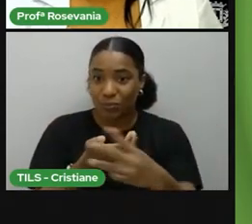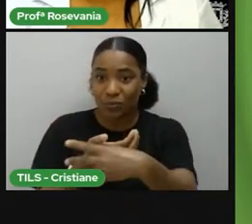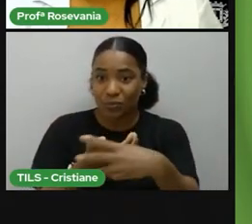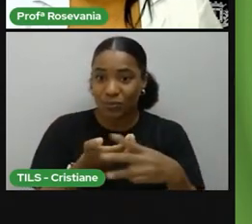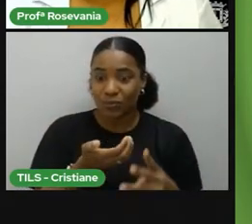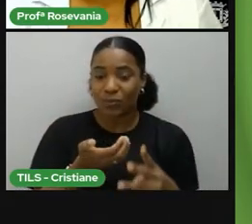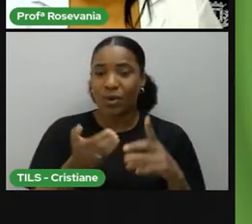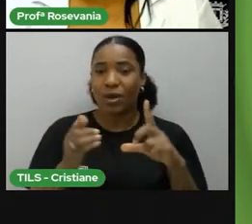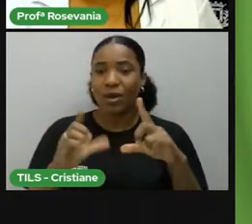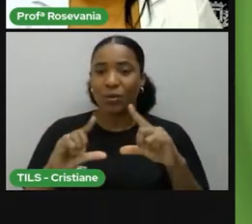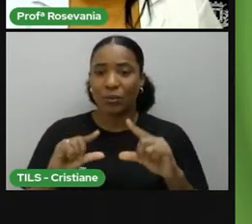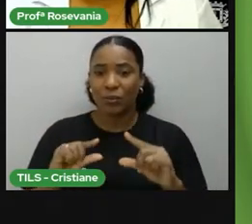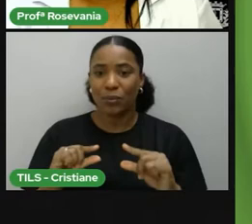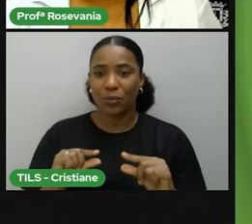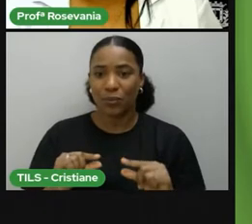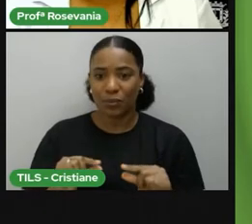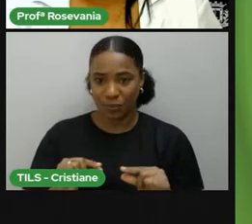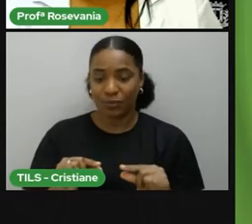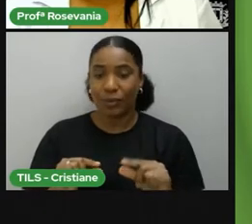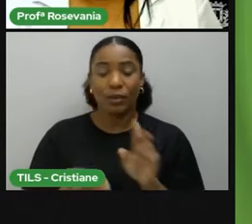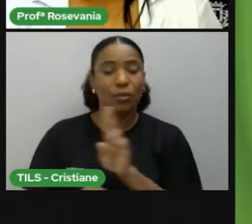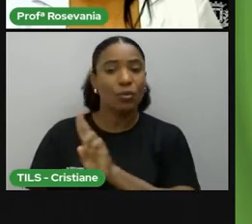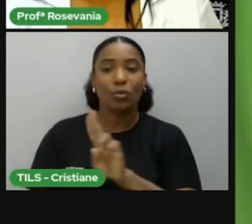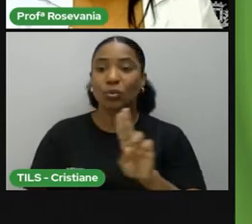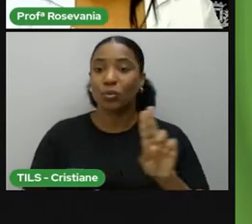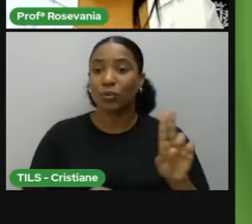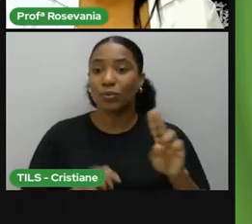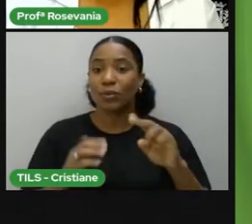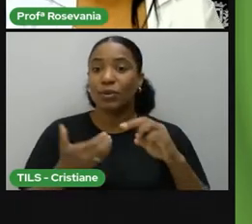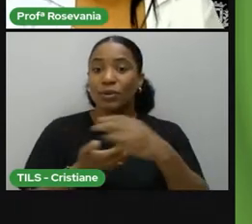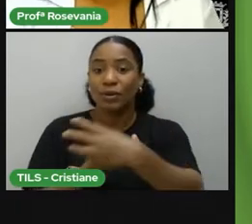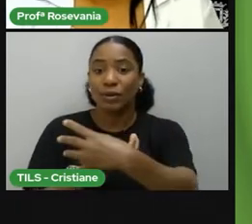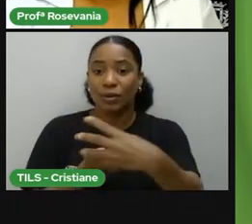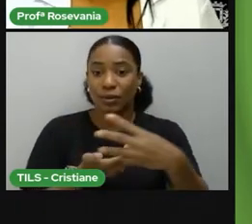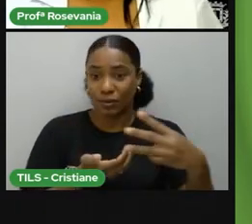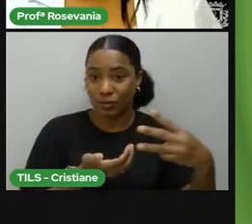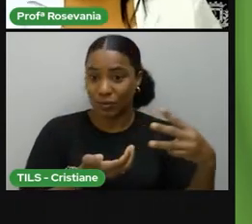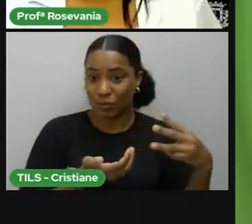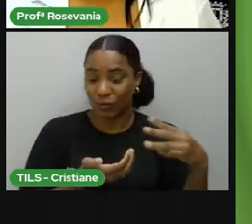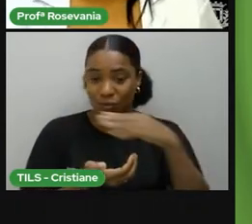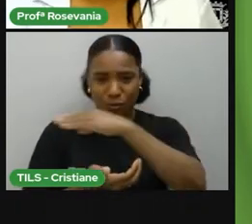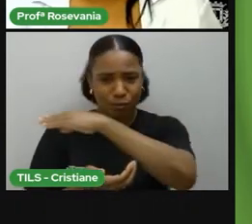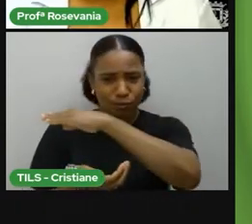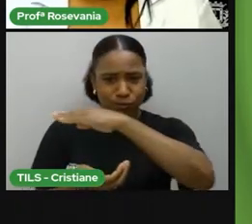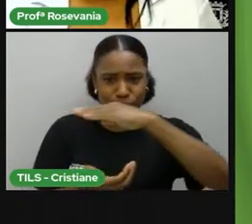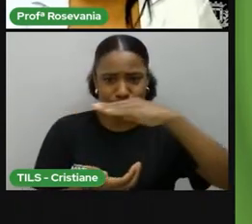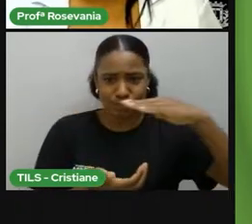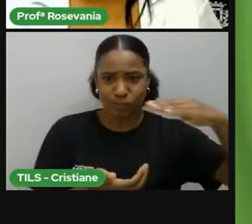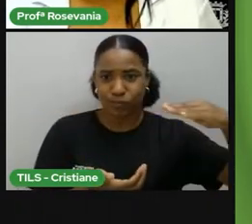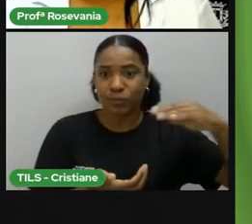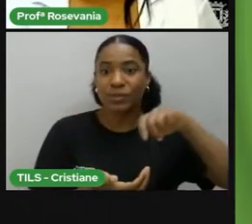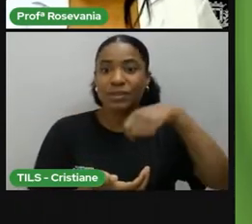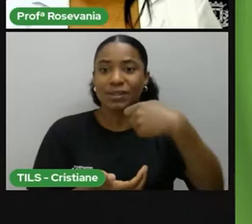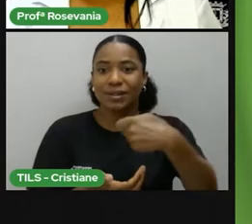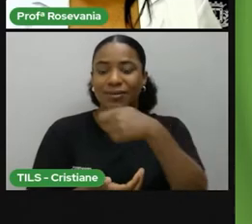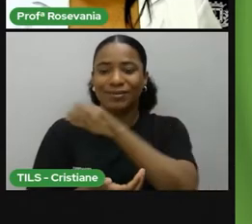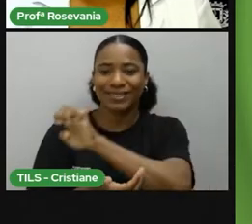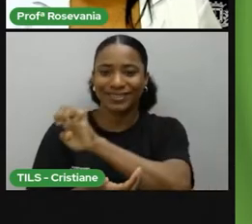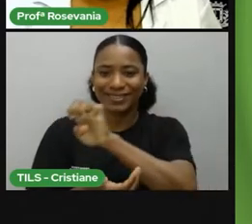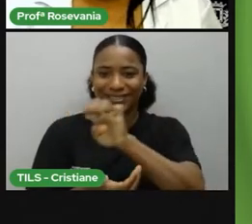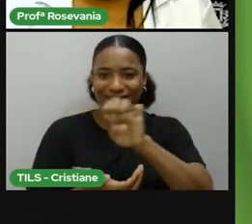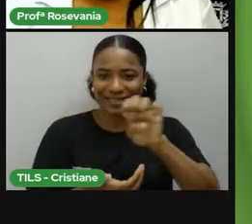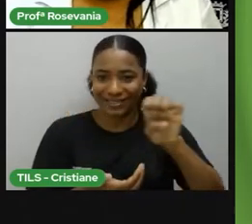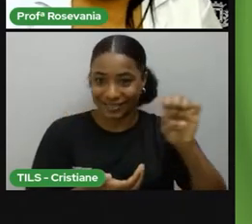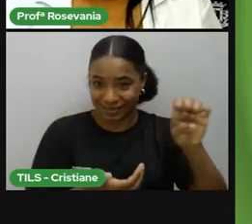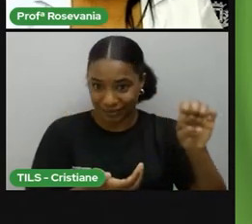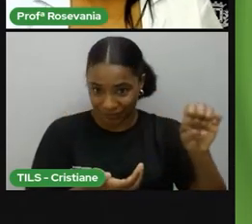Então, o nome desse paralelo principal é o Equador. Qual é, né, a importância principal